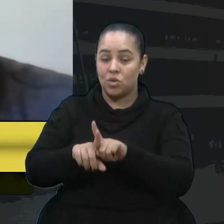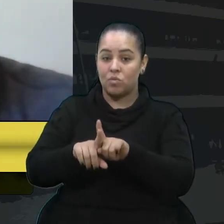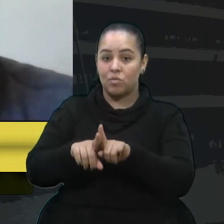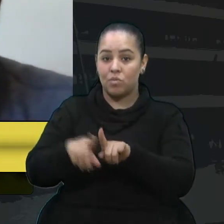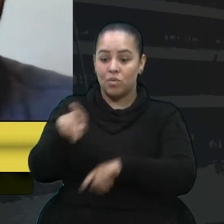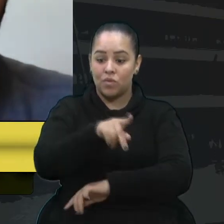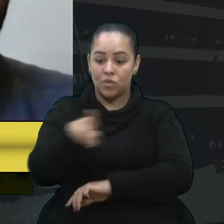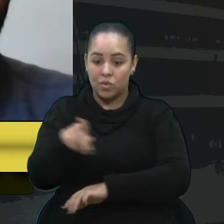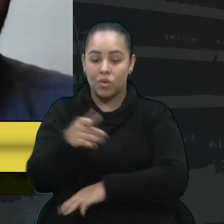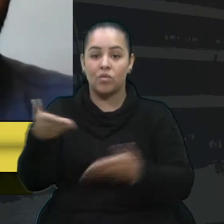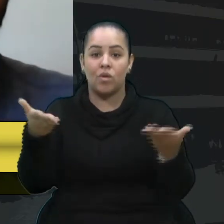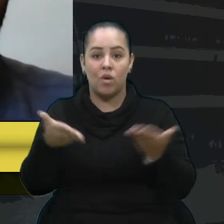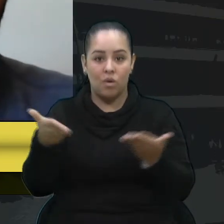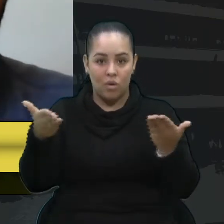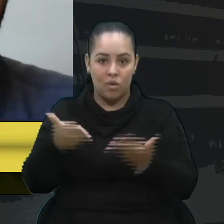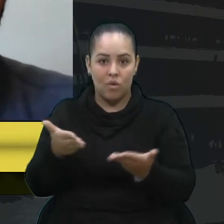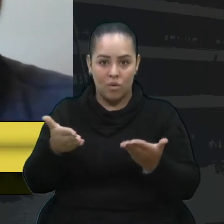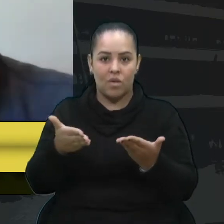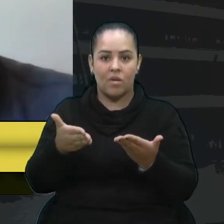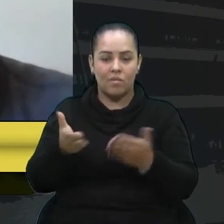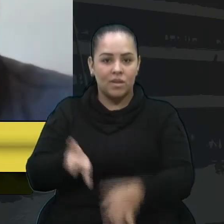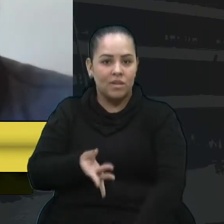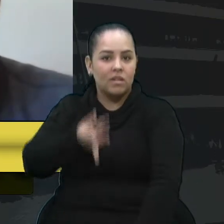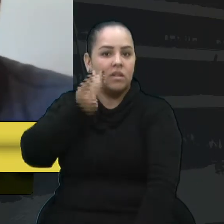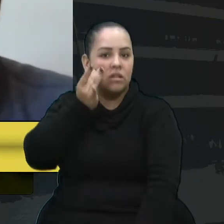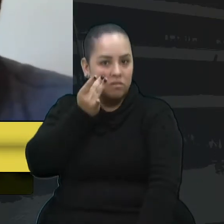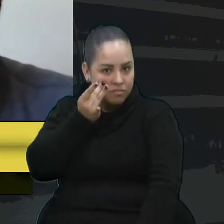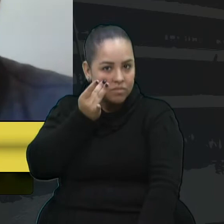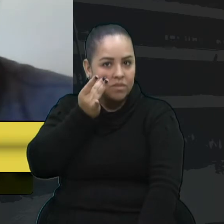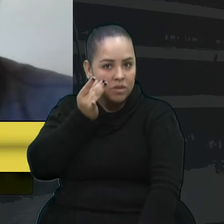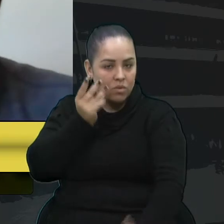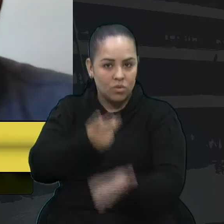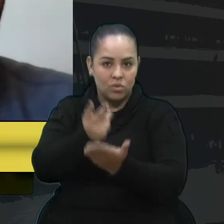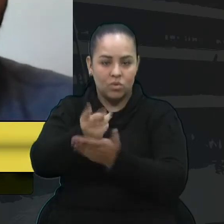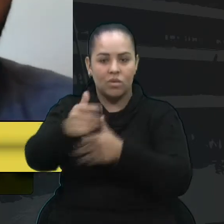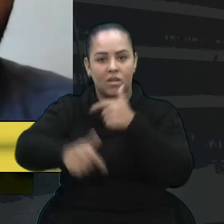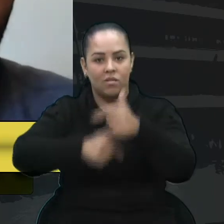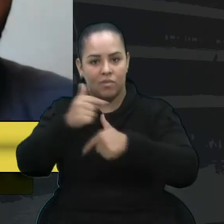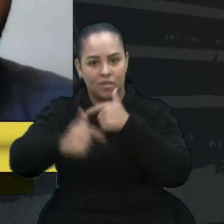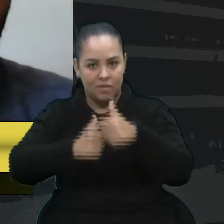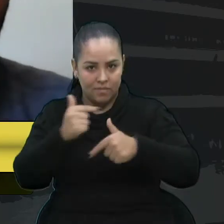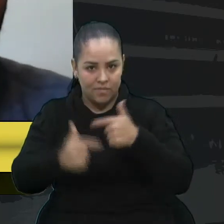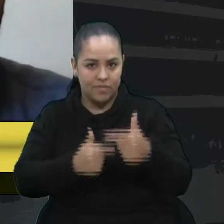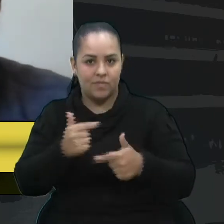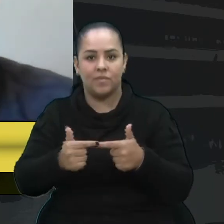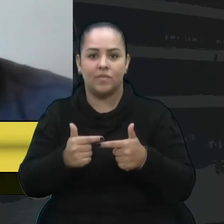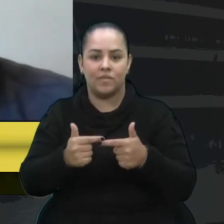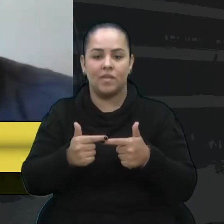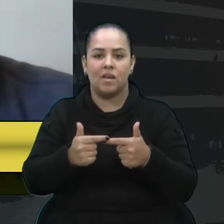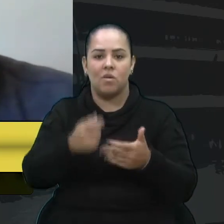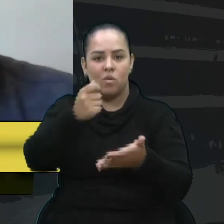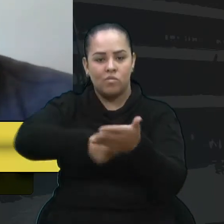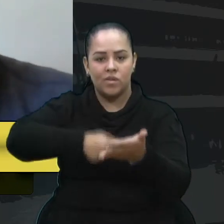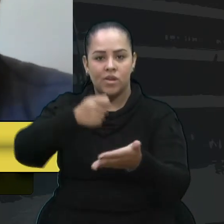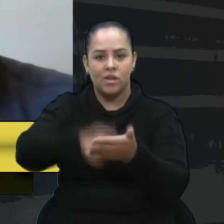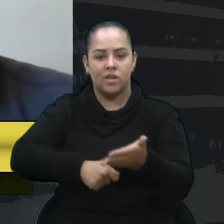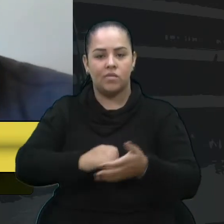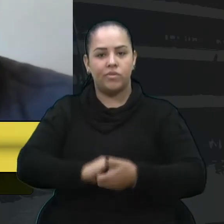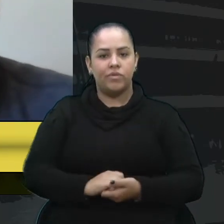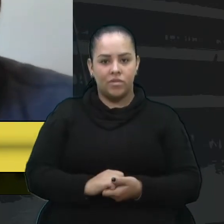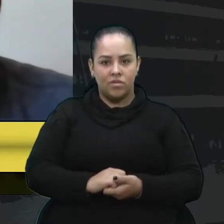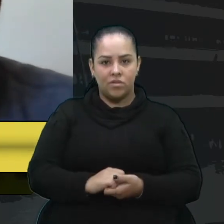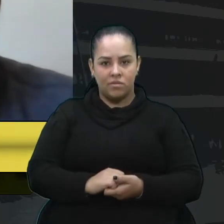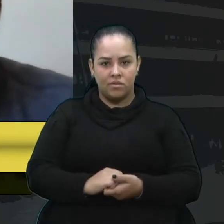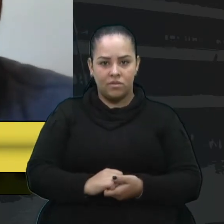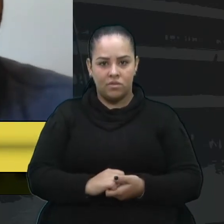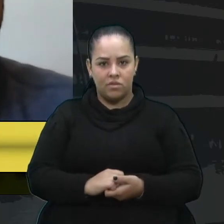agora, né? De forma presencial, mas que sempre seguiram trabalhando de forma muito árdua. Vereador Cadori, a